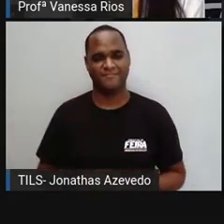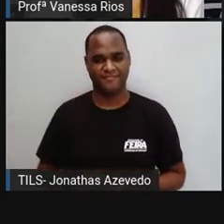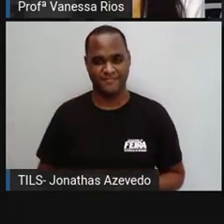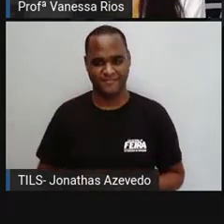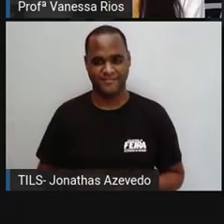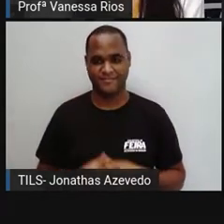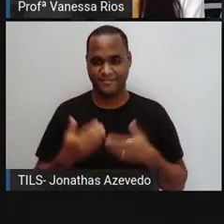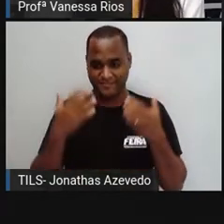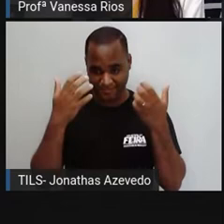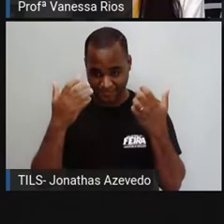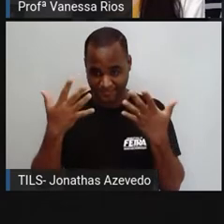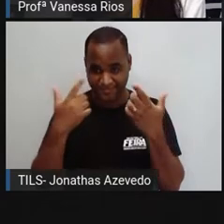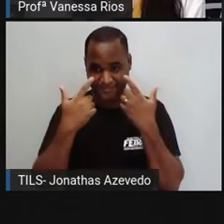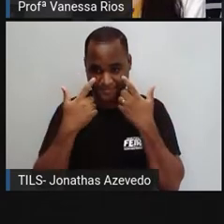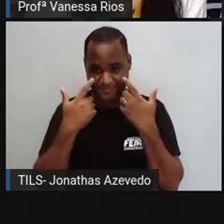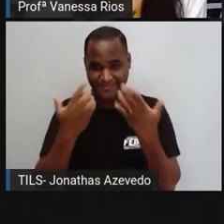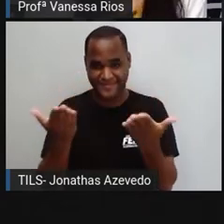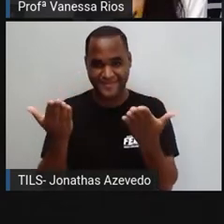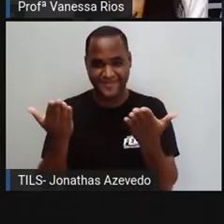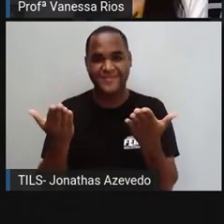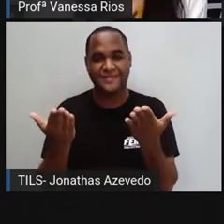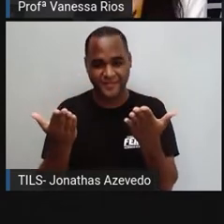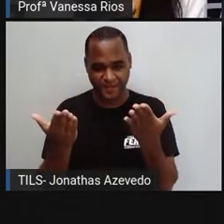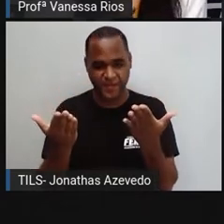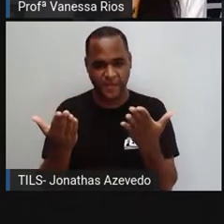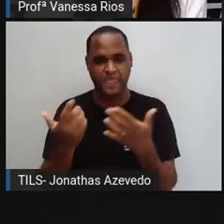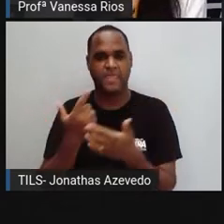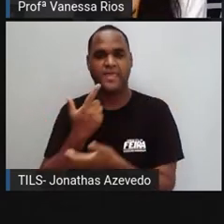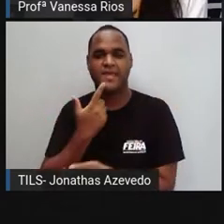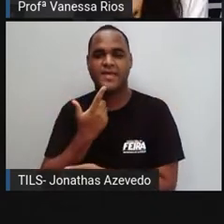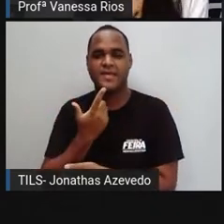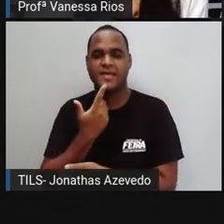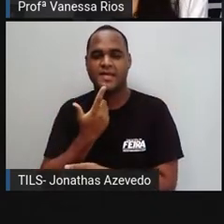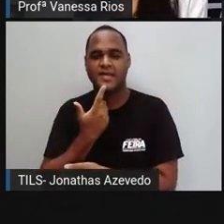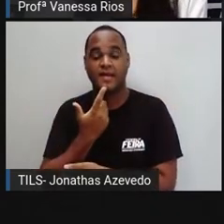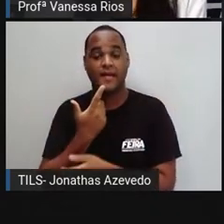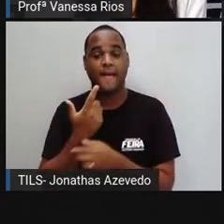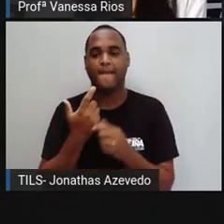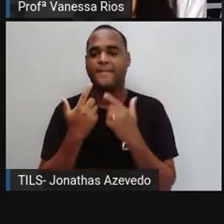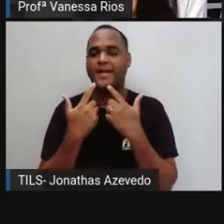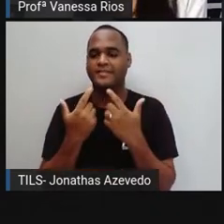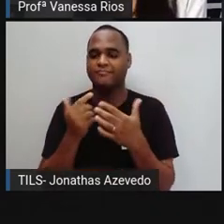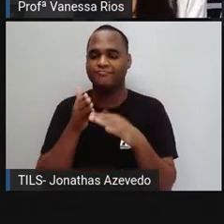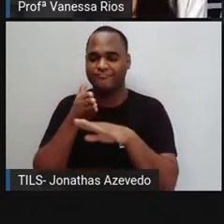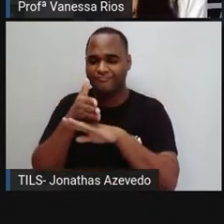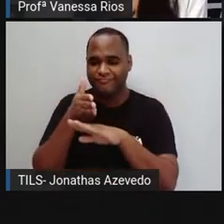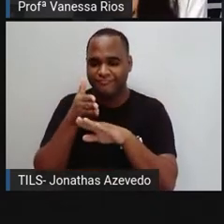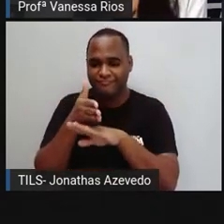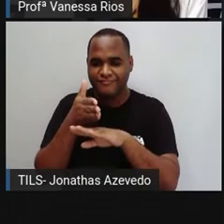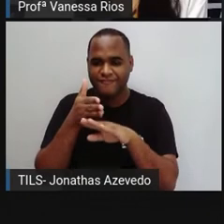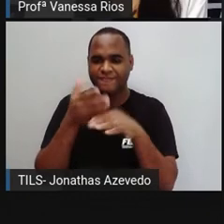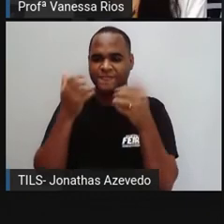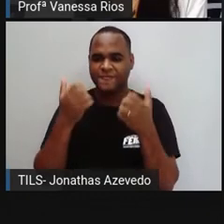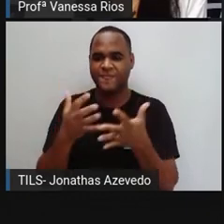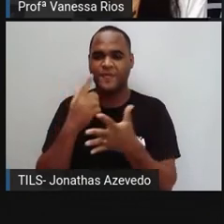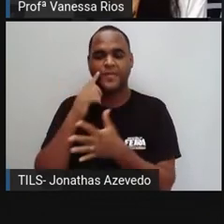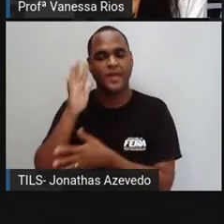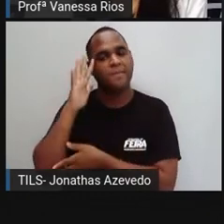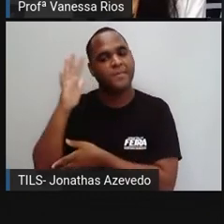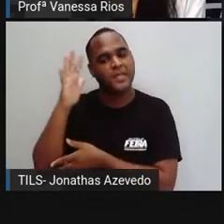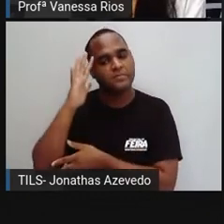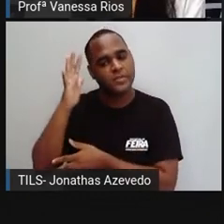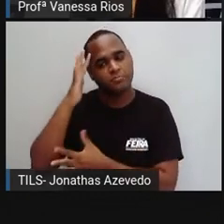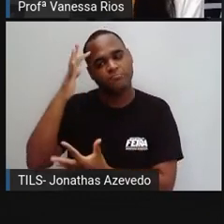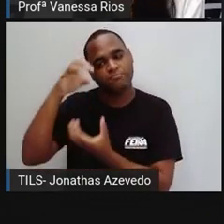A própria imagem aí, com algumas gírias, para a gente já ir se associando, né? Os nossos pensamentos e o nosso